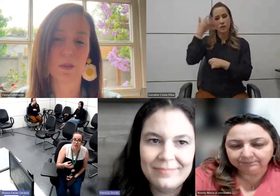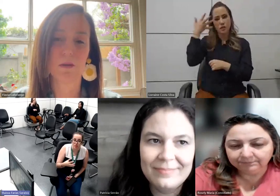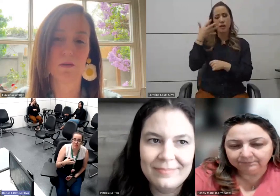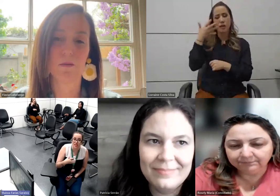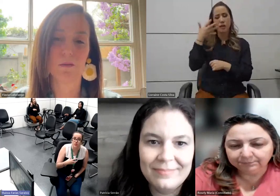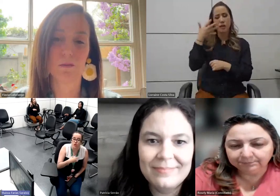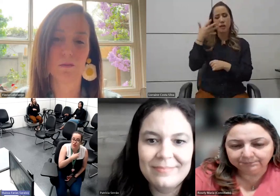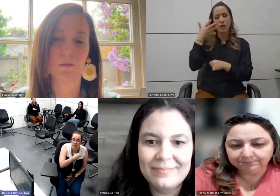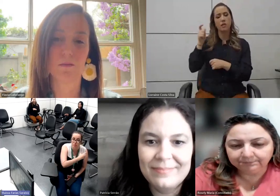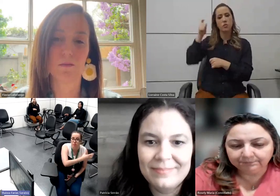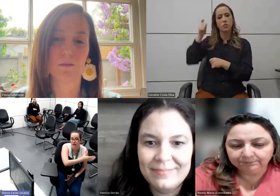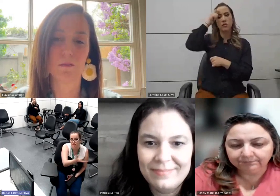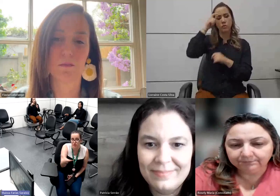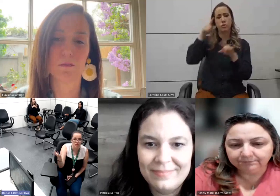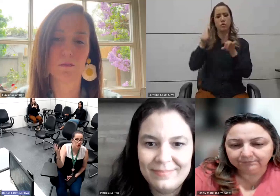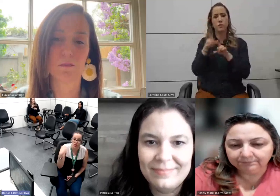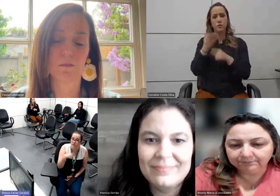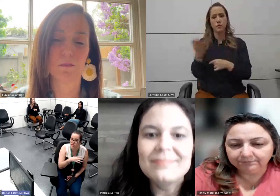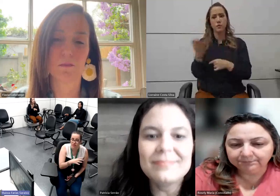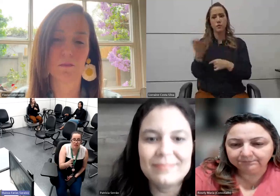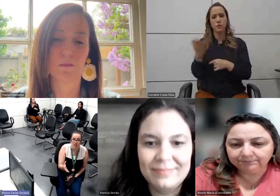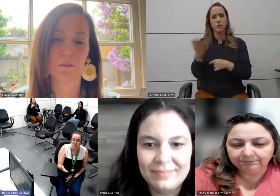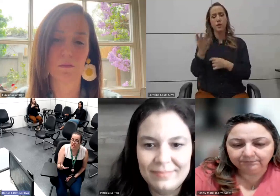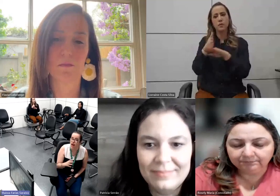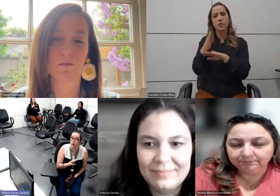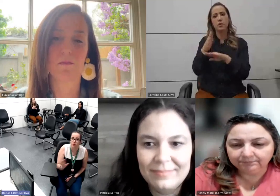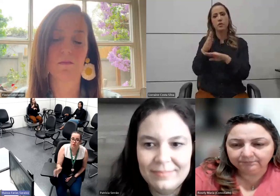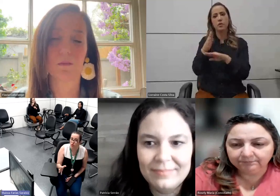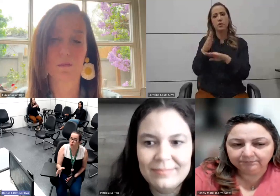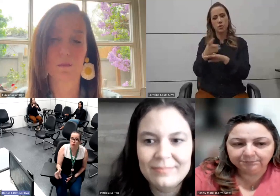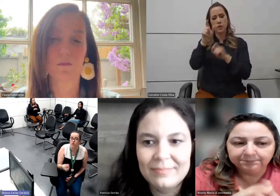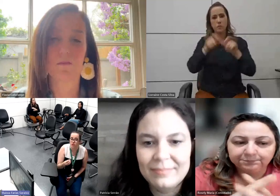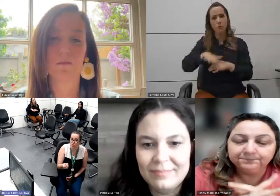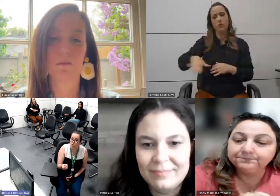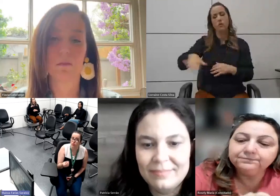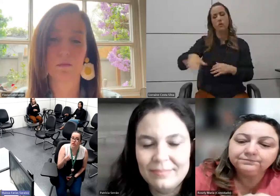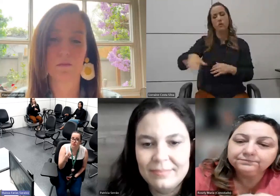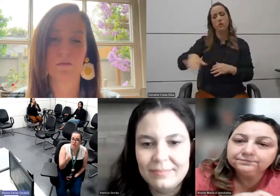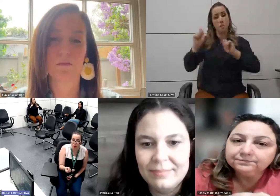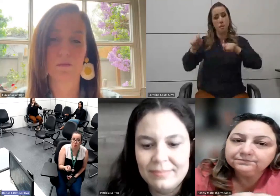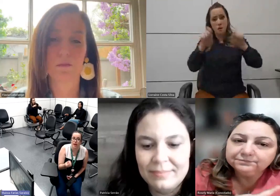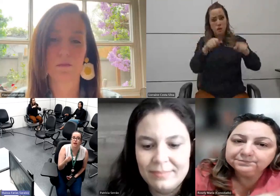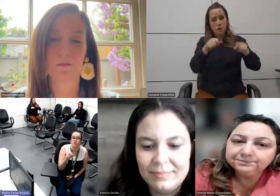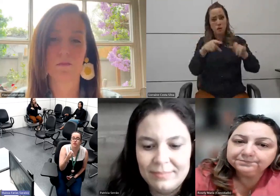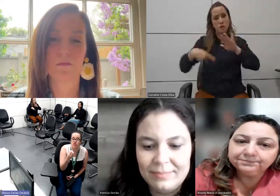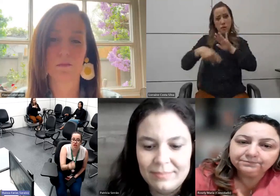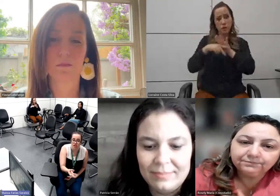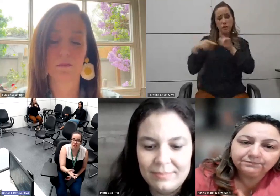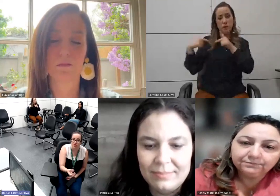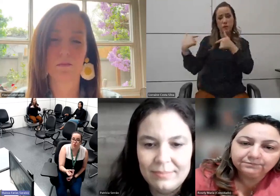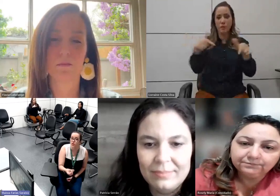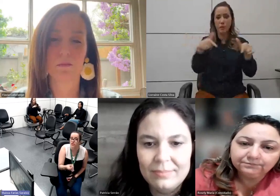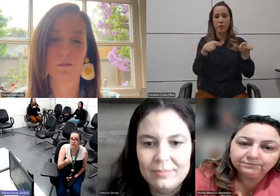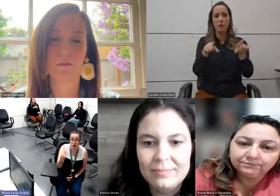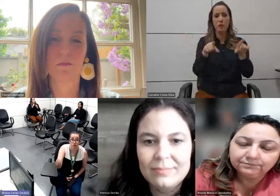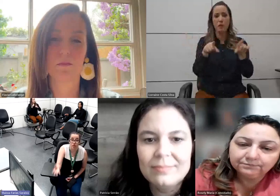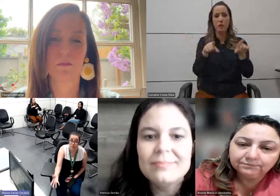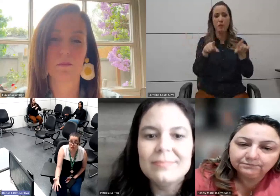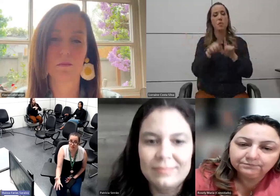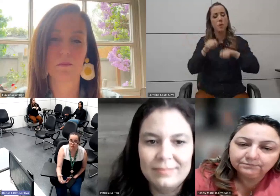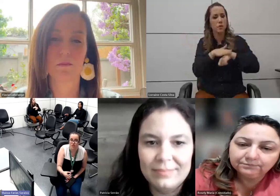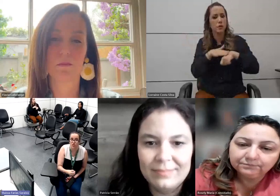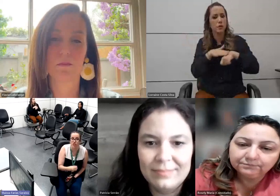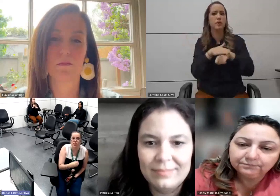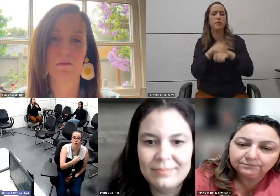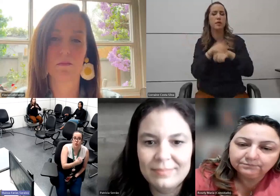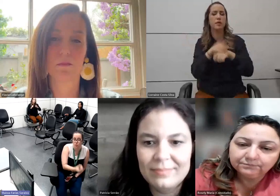conscientizar e tal, mas que isso chegue para as pessoas em geral, para todo mundo, que todo mundo tem o seu papel de conversar, que, olha,